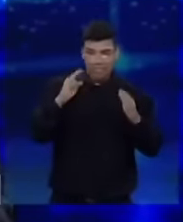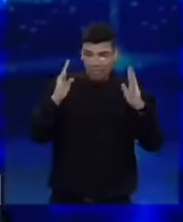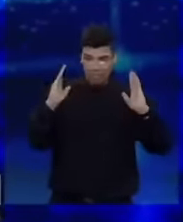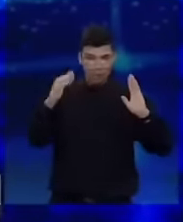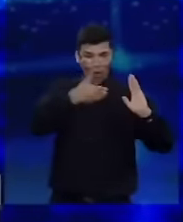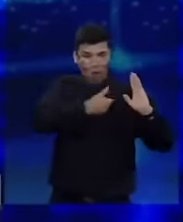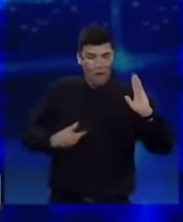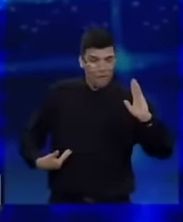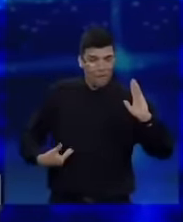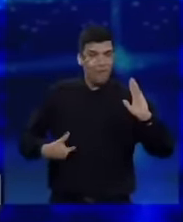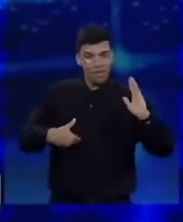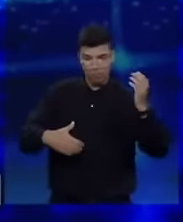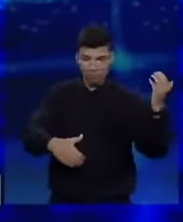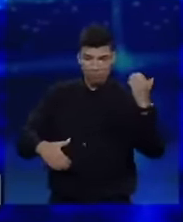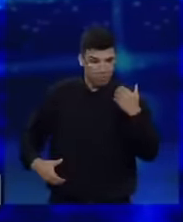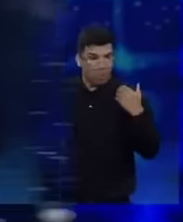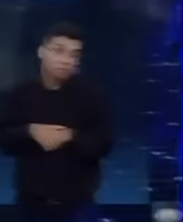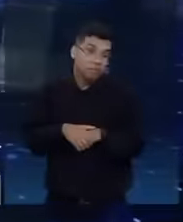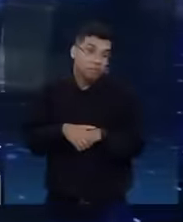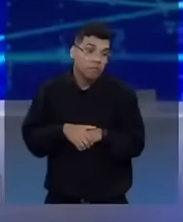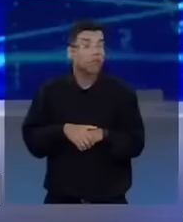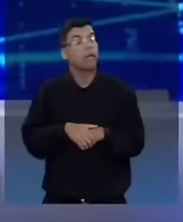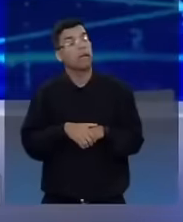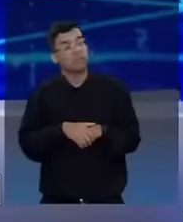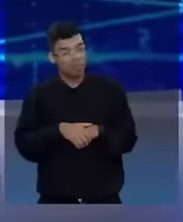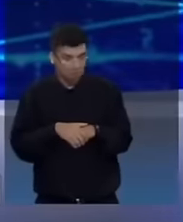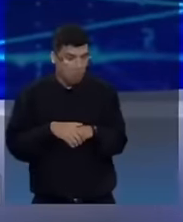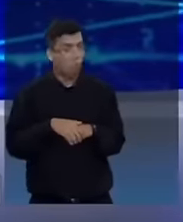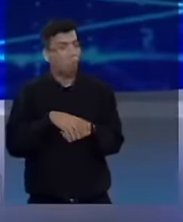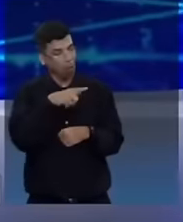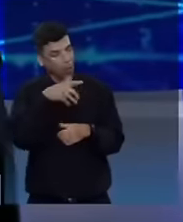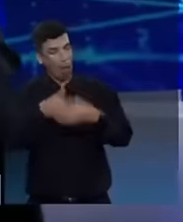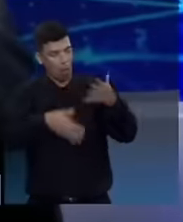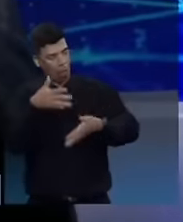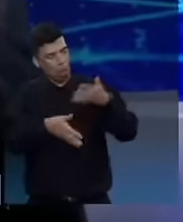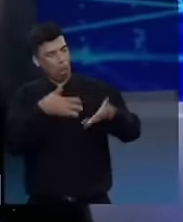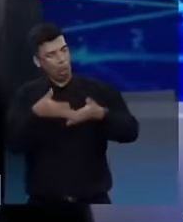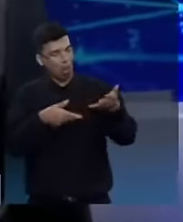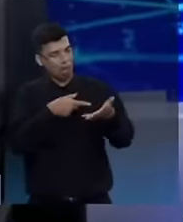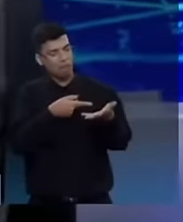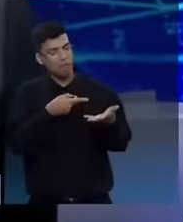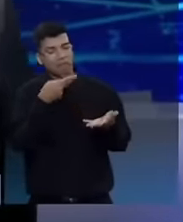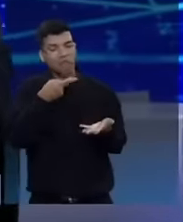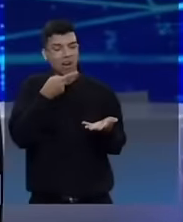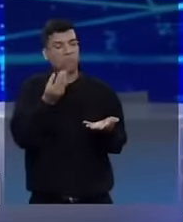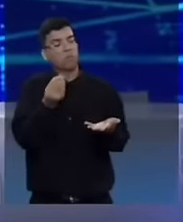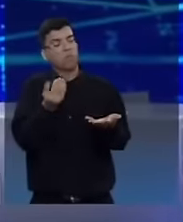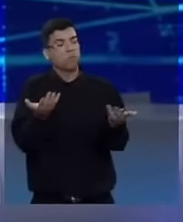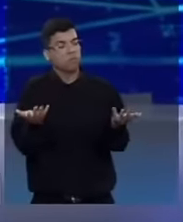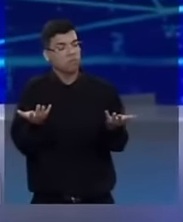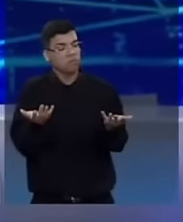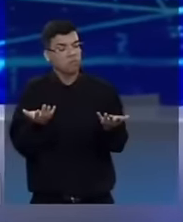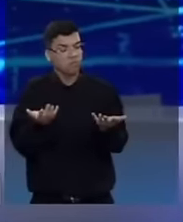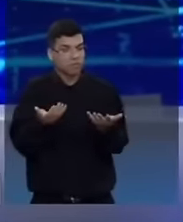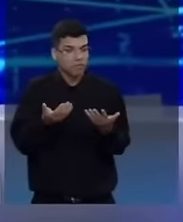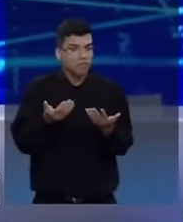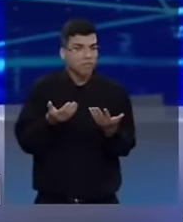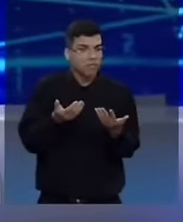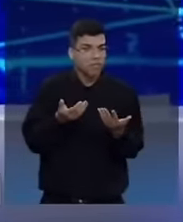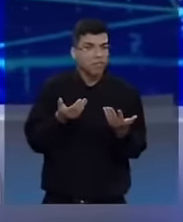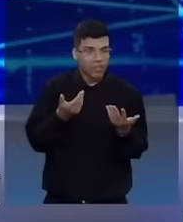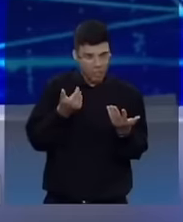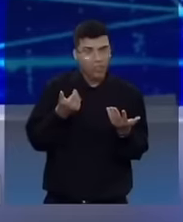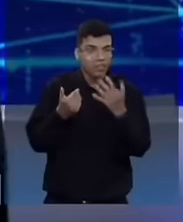Mais de 80% das obras feitas. o senhor fala muito. Na verdade, nada fez. O Tarcísio, sim,